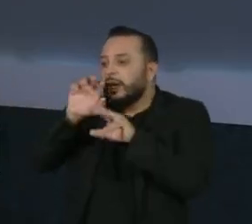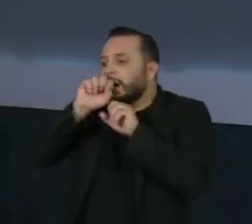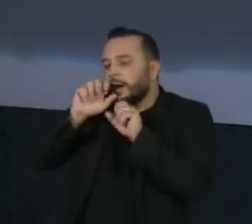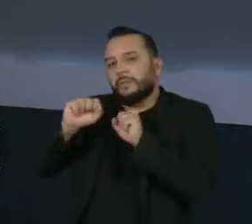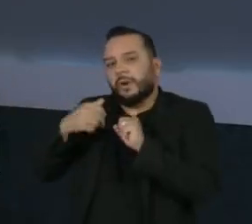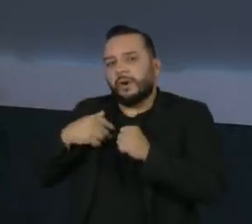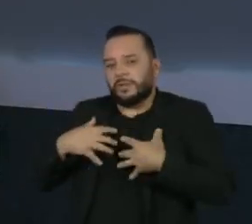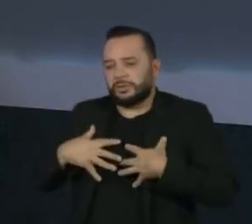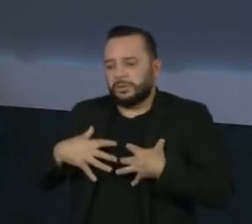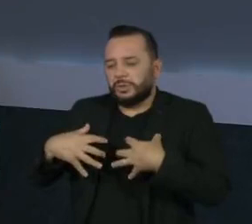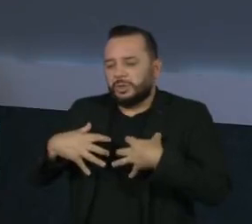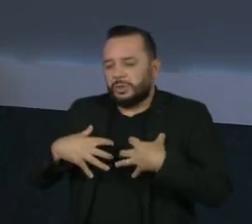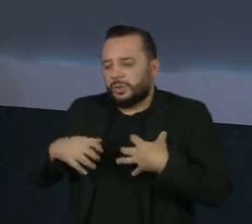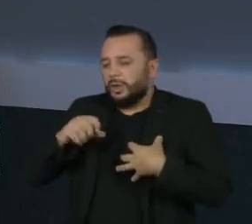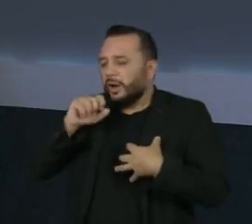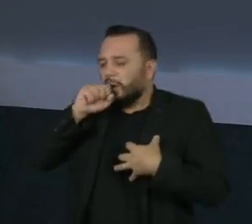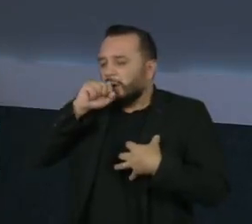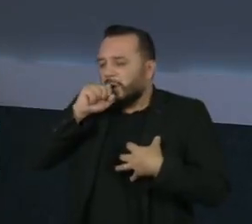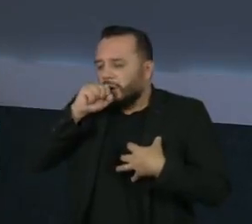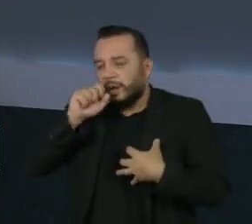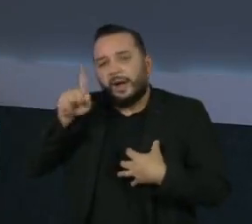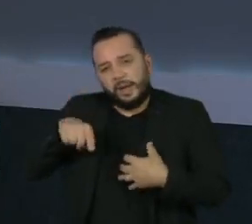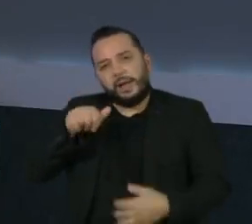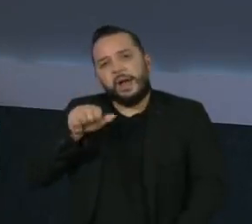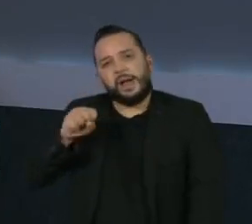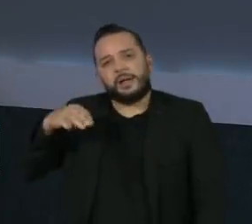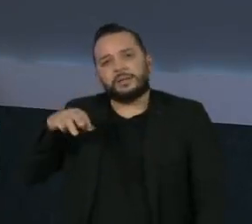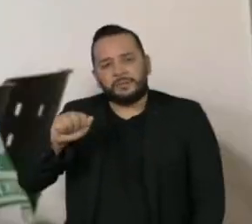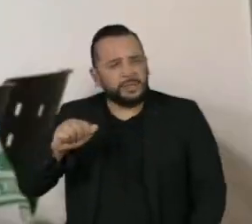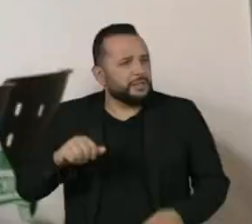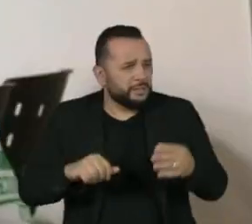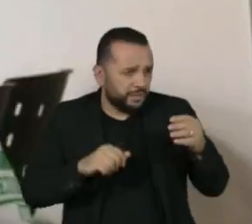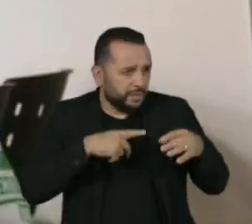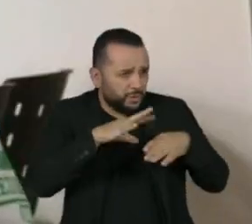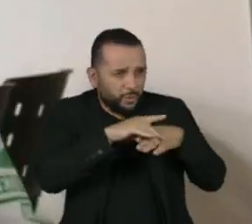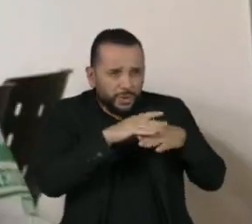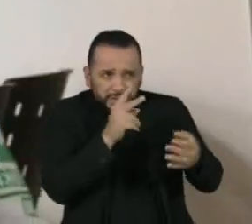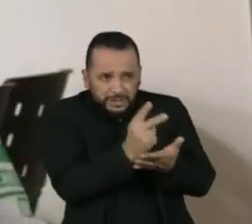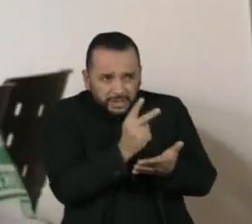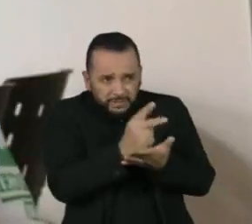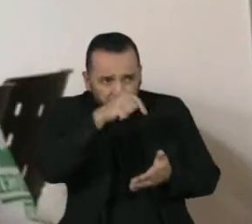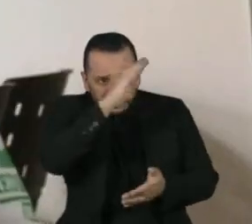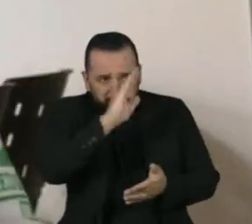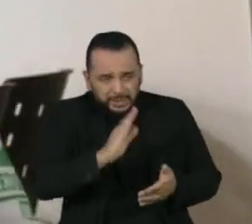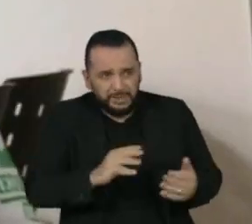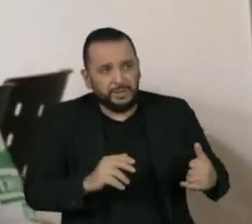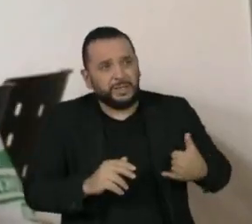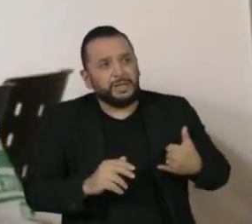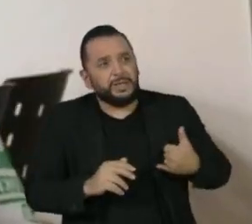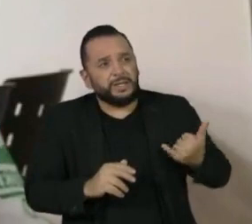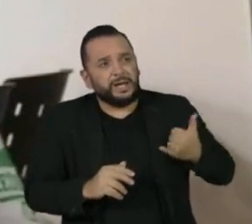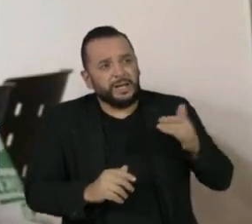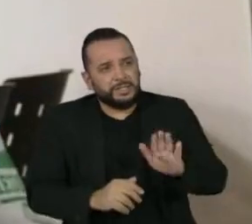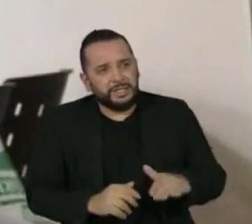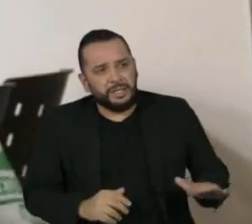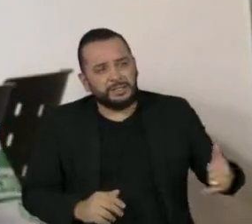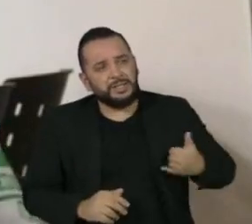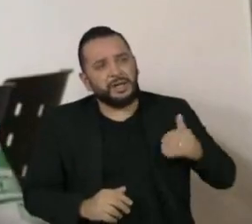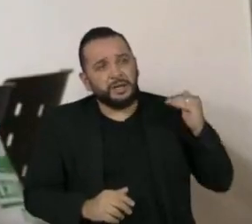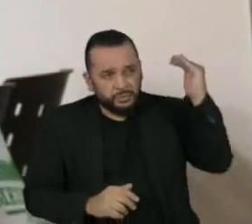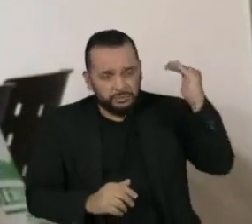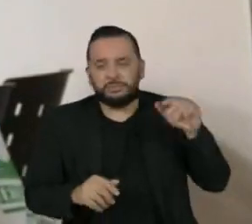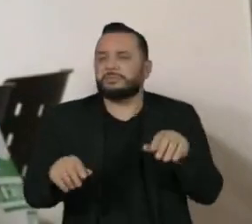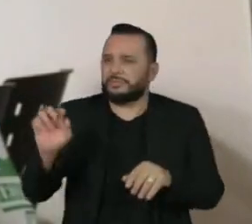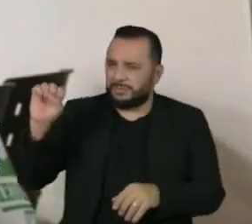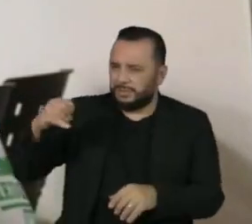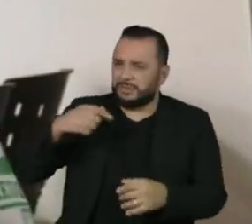muito incidente no Brasil, em crianças, em adultos? Sim. A prevalência é alta no mundo todo, embora